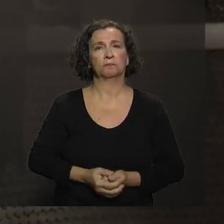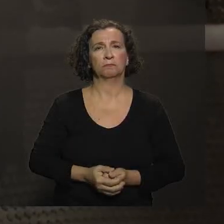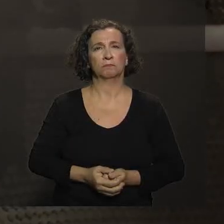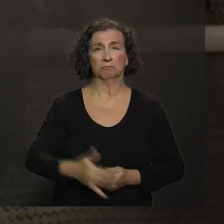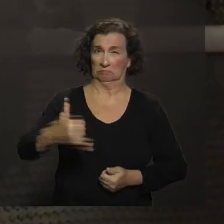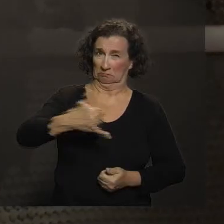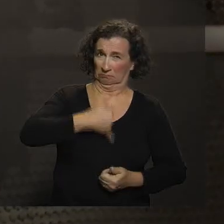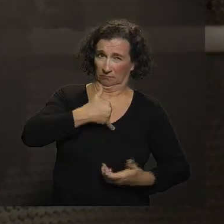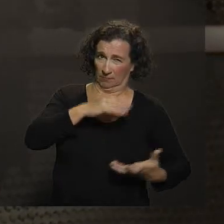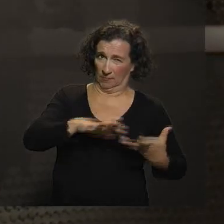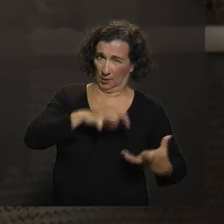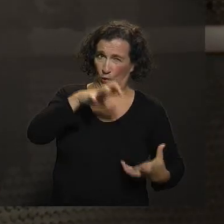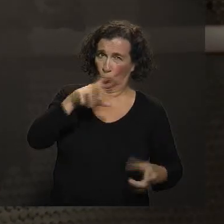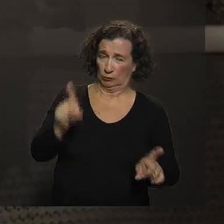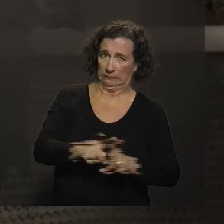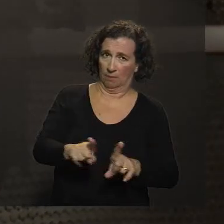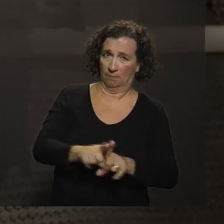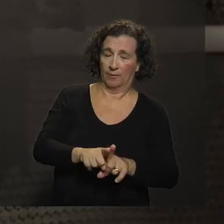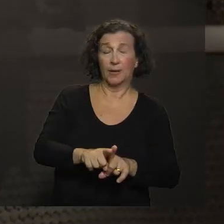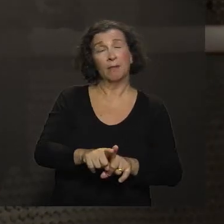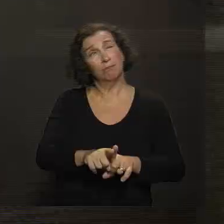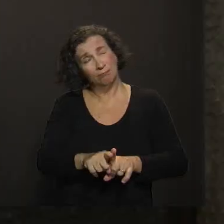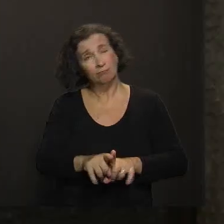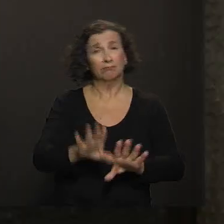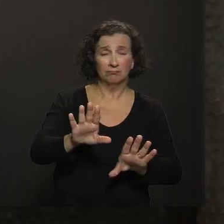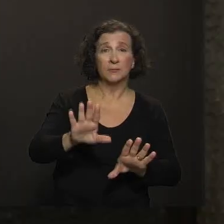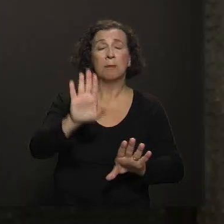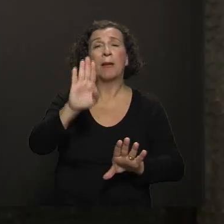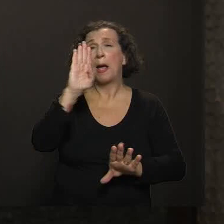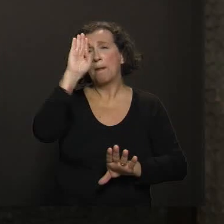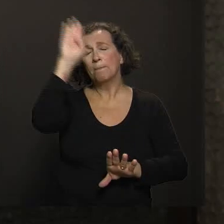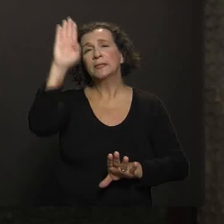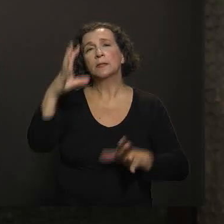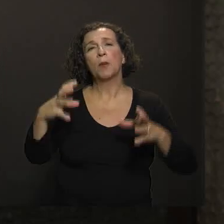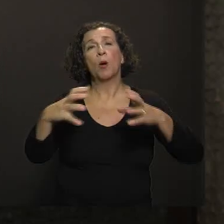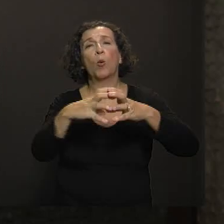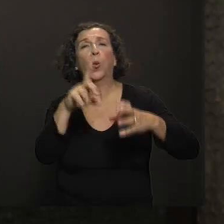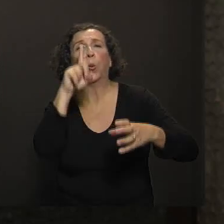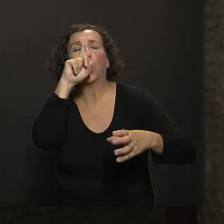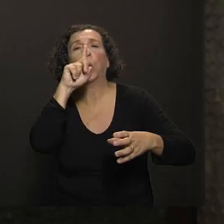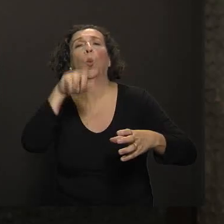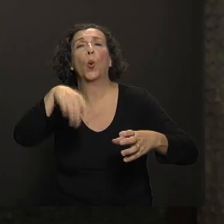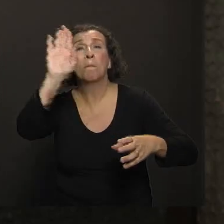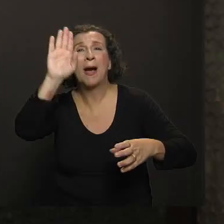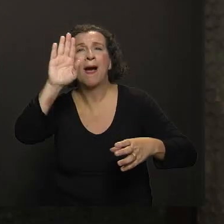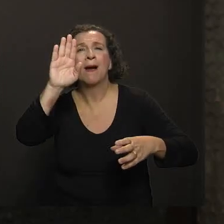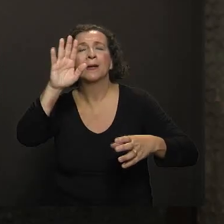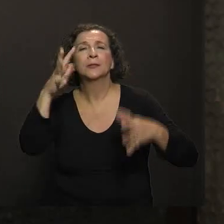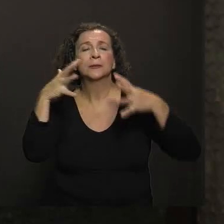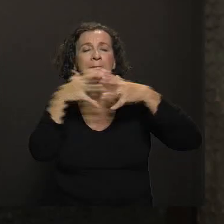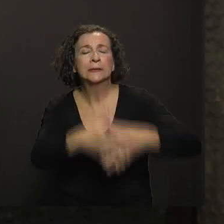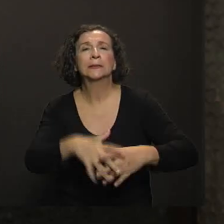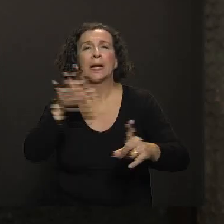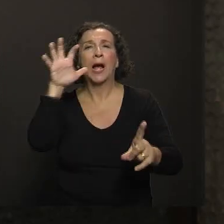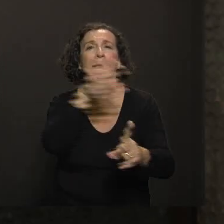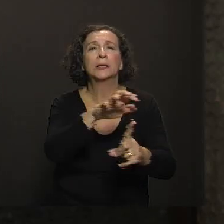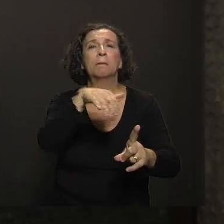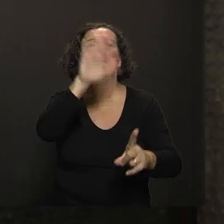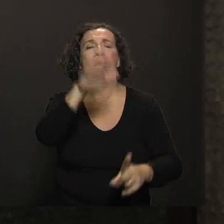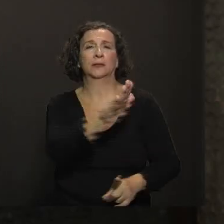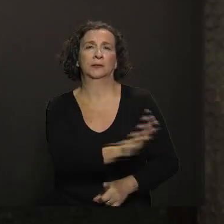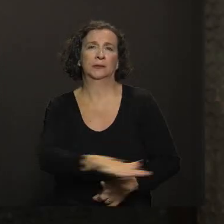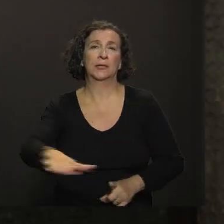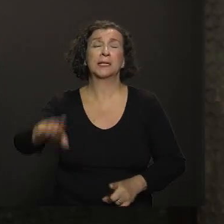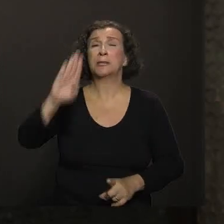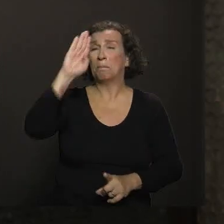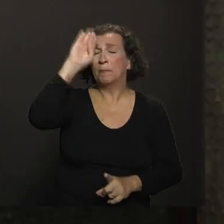Idoso também entra? Entra, mas, assim, principalmente grupos de risco para complicações de sarampo são as crianças, principalmente as